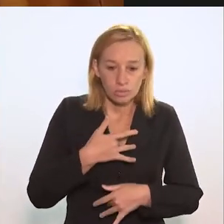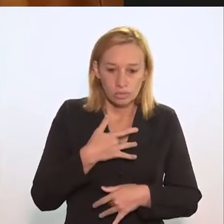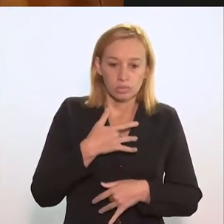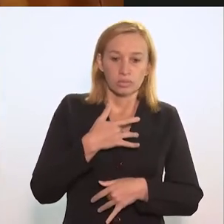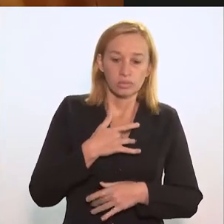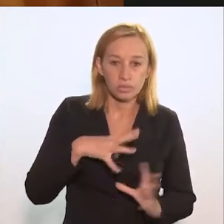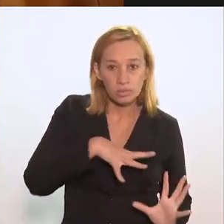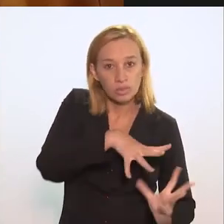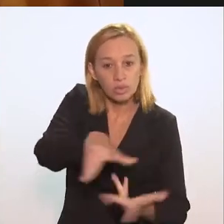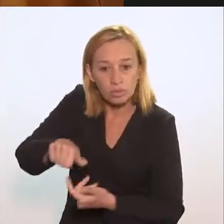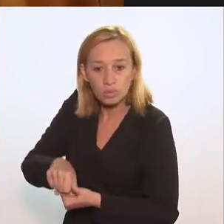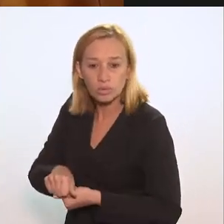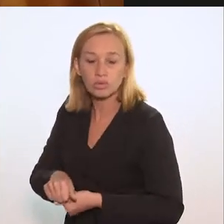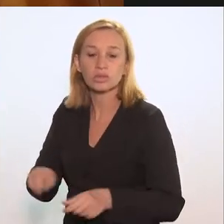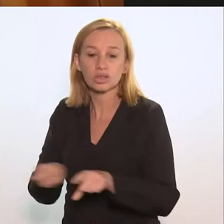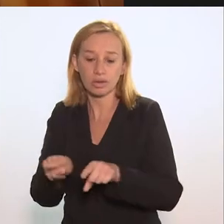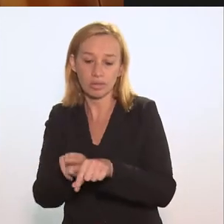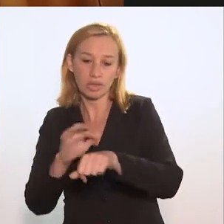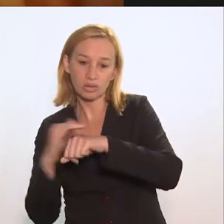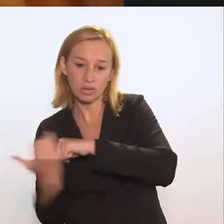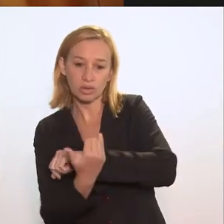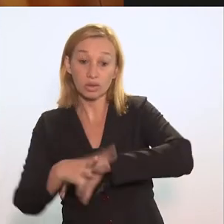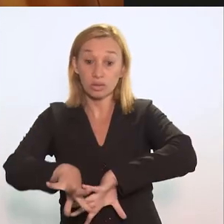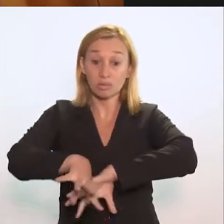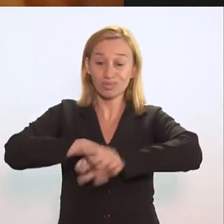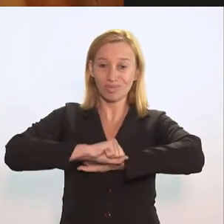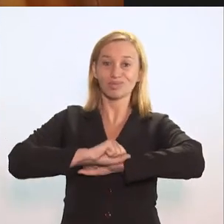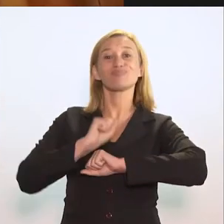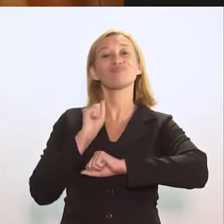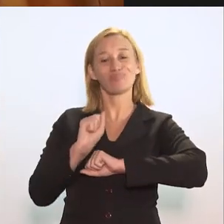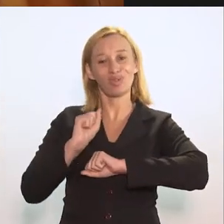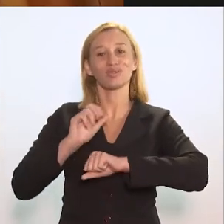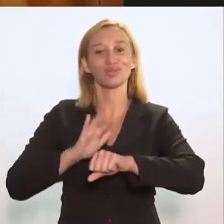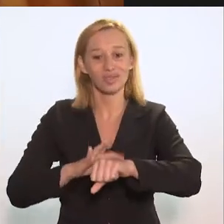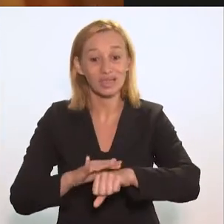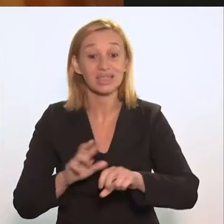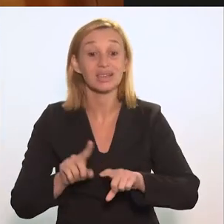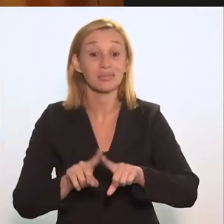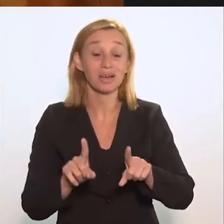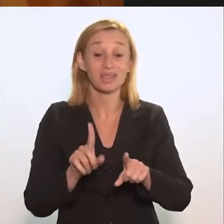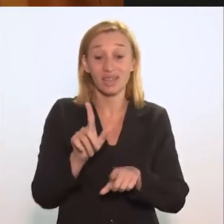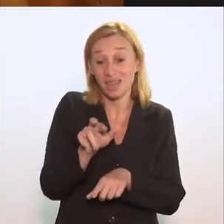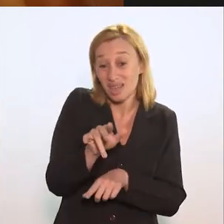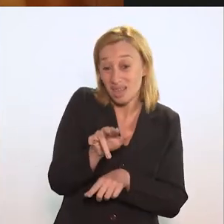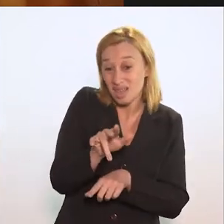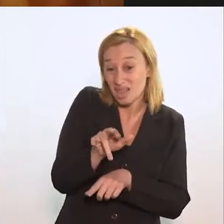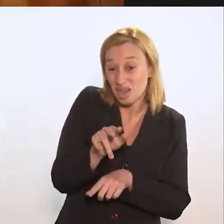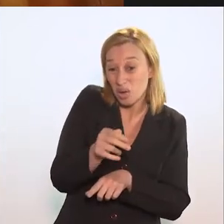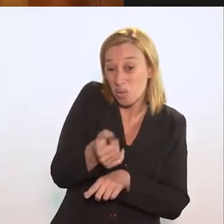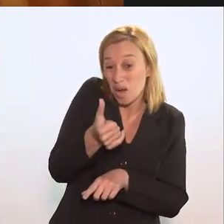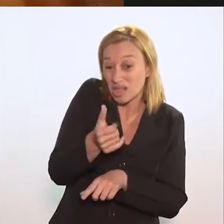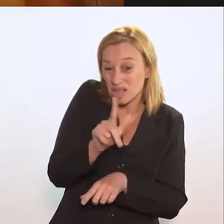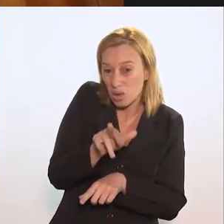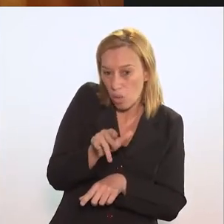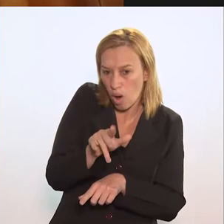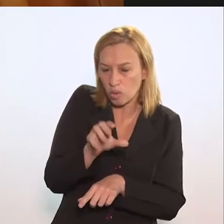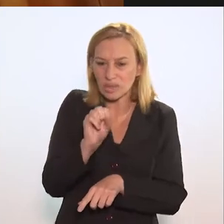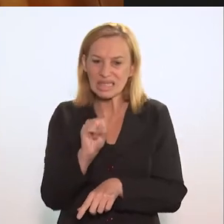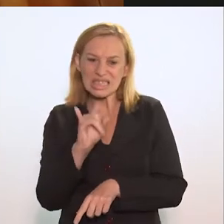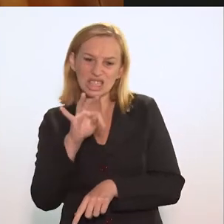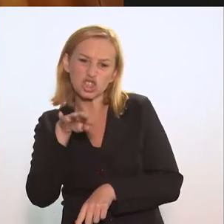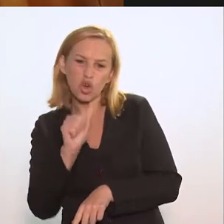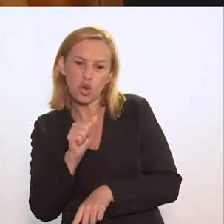devido à associação da Covid e da tuberculose. São doenças também transmissíveis de pessoa a pessoa, que tem em comum uma